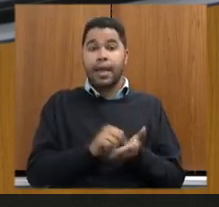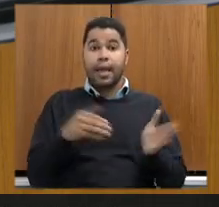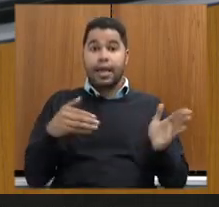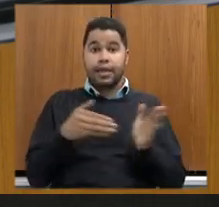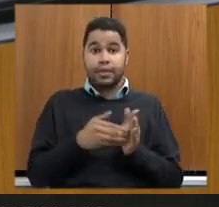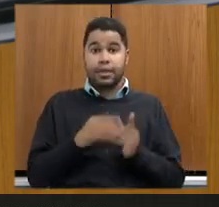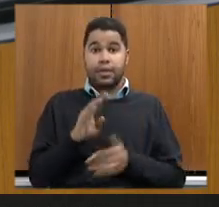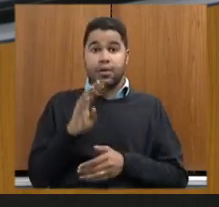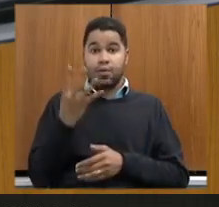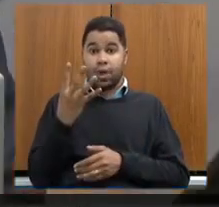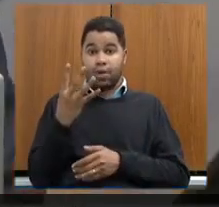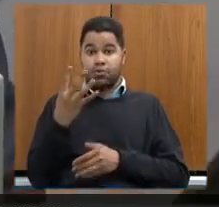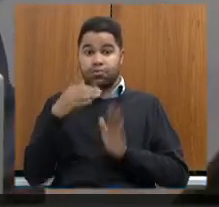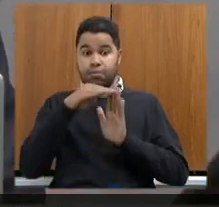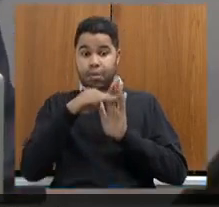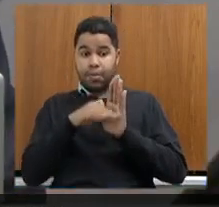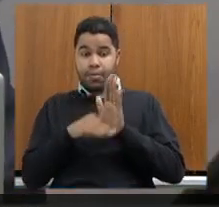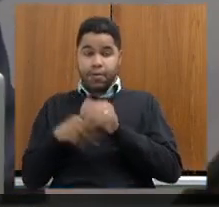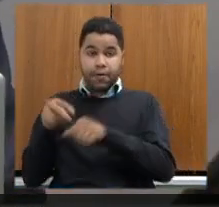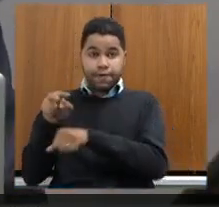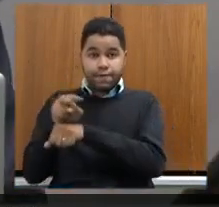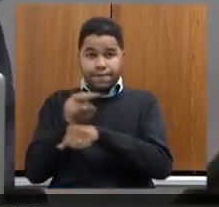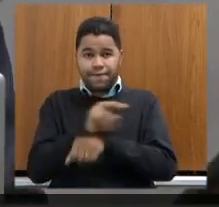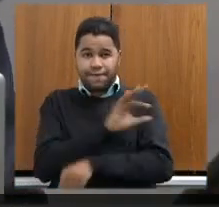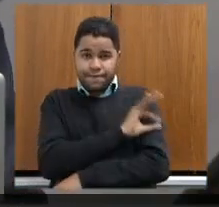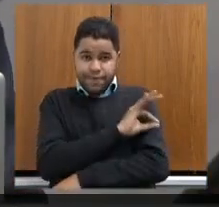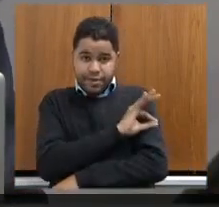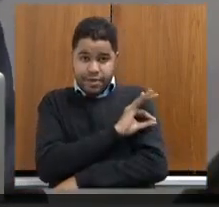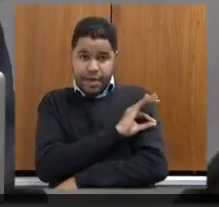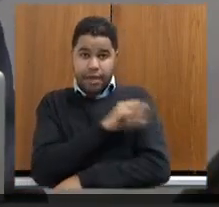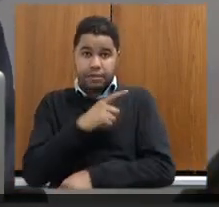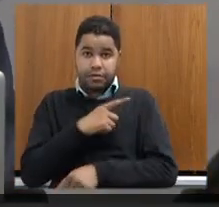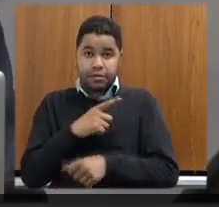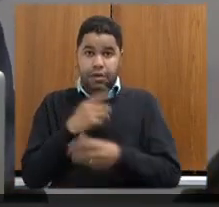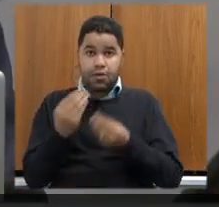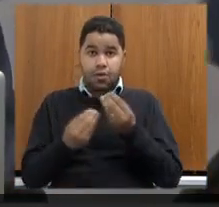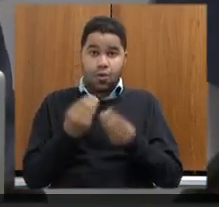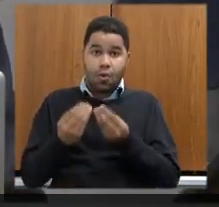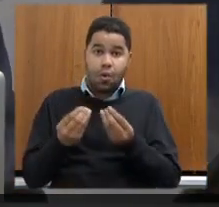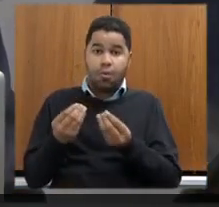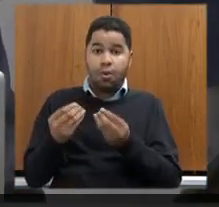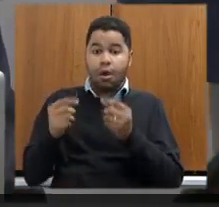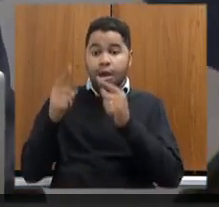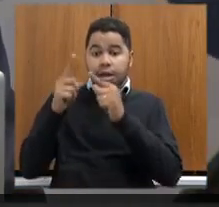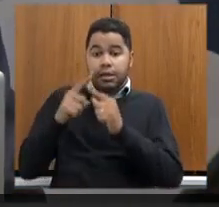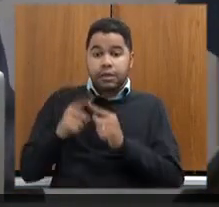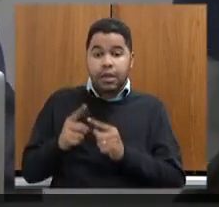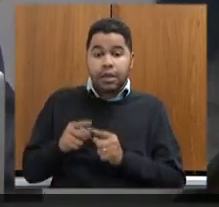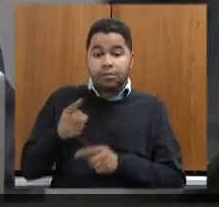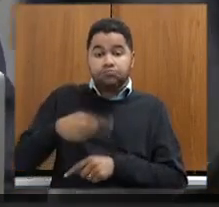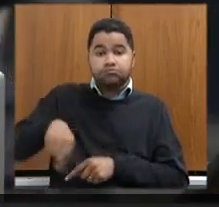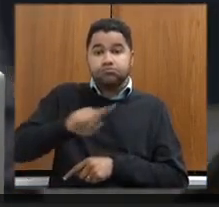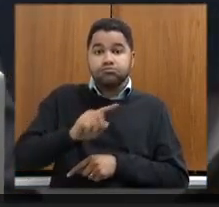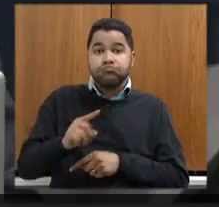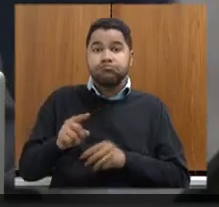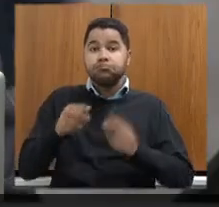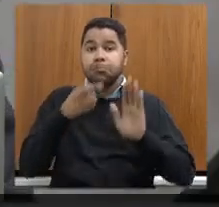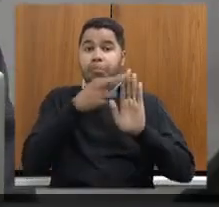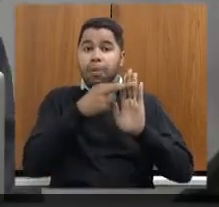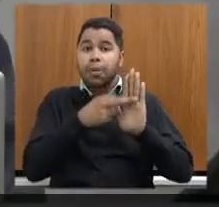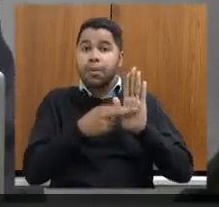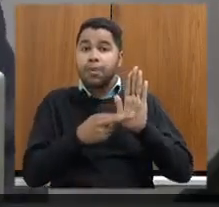módulos fiscais, existe alguma estratégia do IEF para a prestação de assistência técnica a esses produtores na regularização